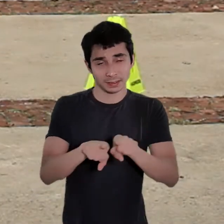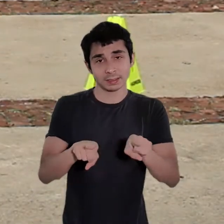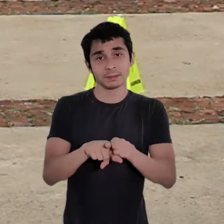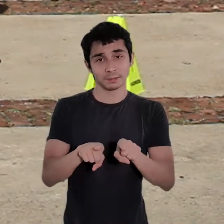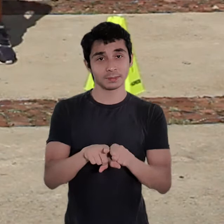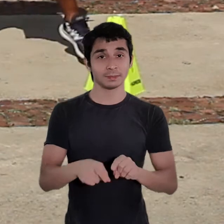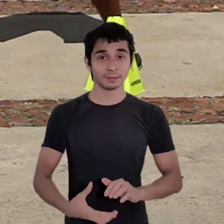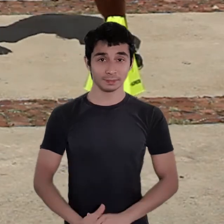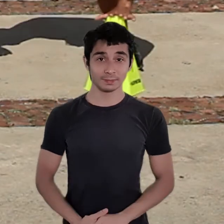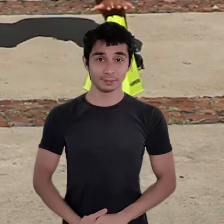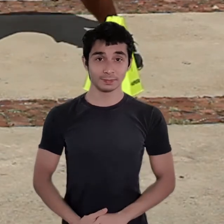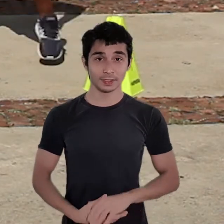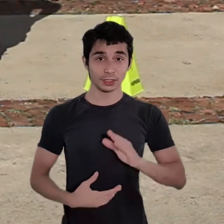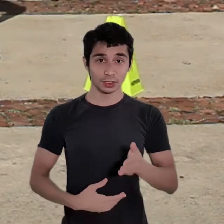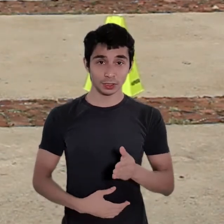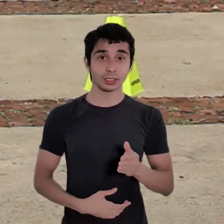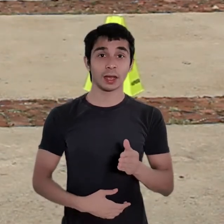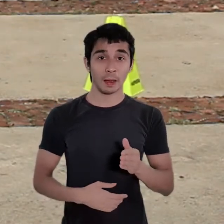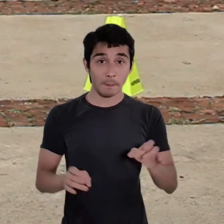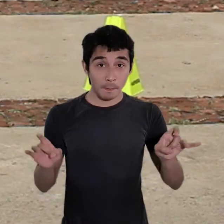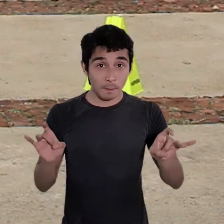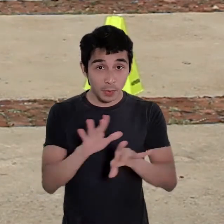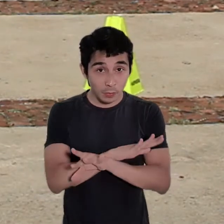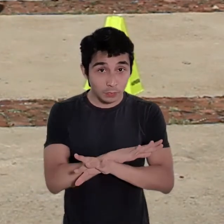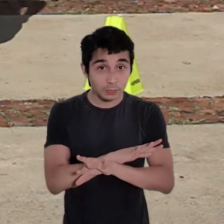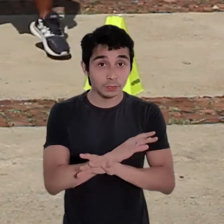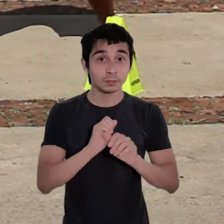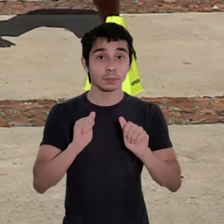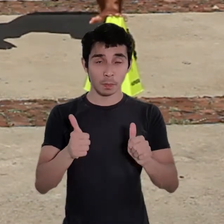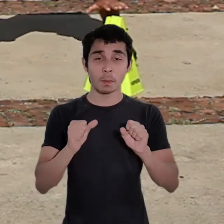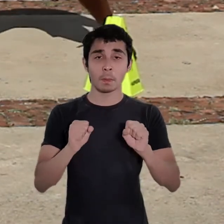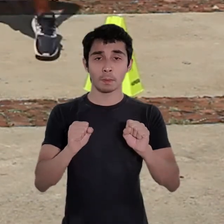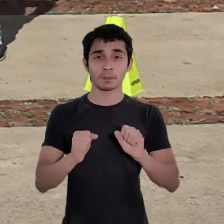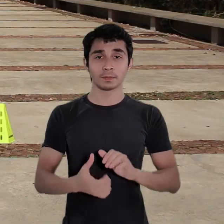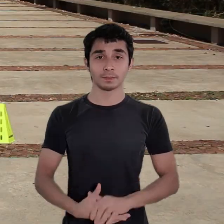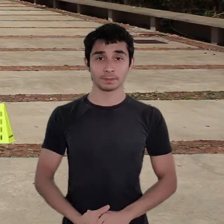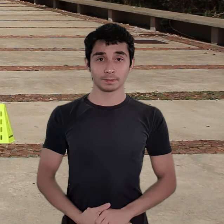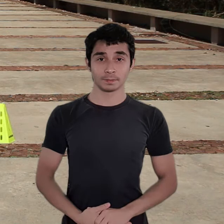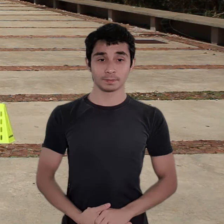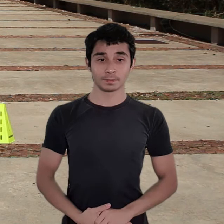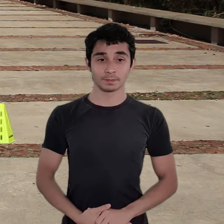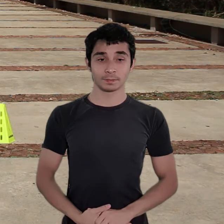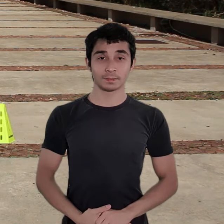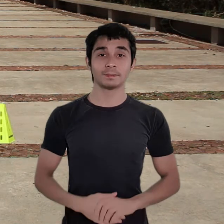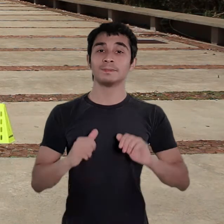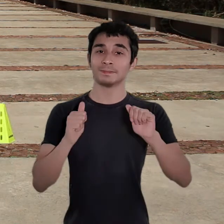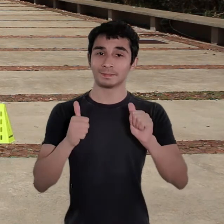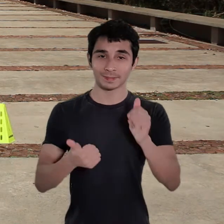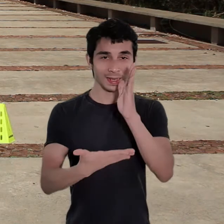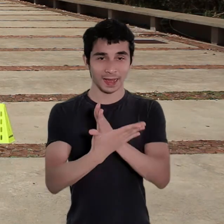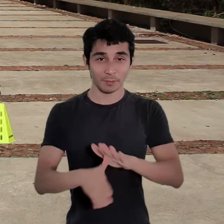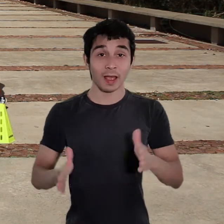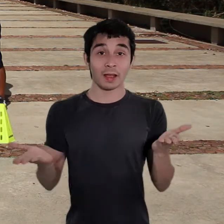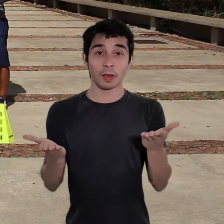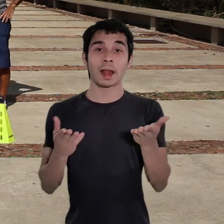nessas últimas 4 voltas, fique à vontade para fazer também. Fechou? Parou!